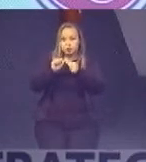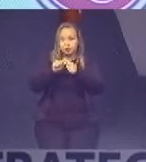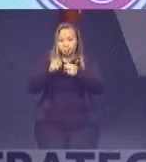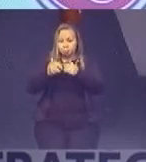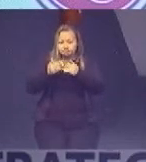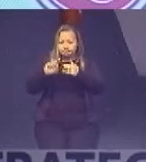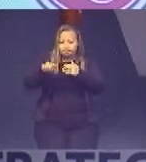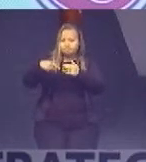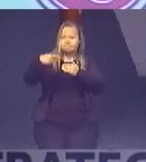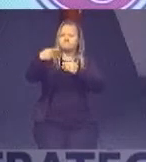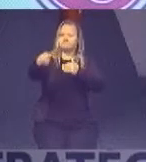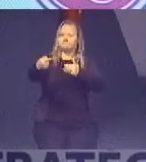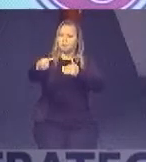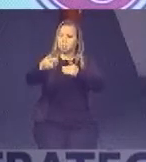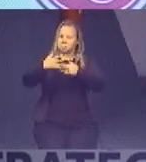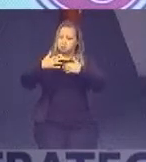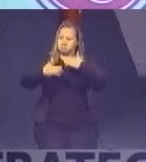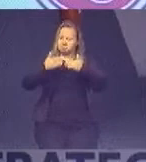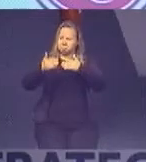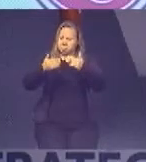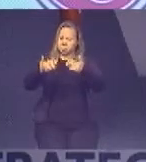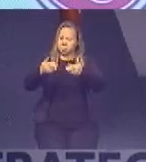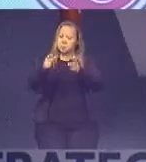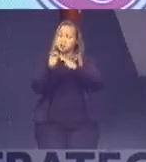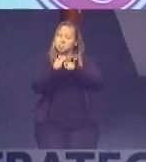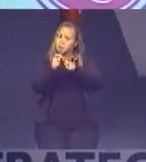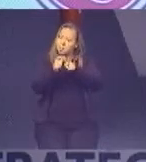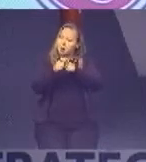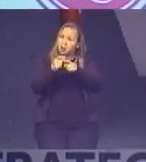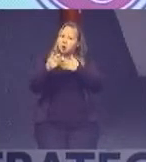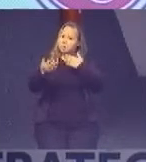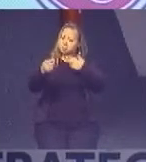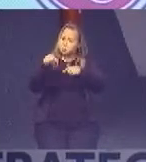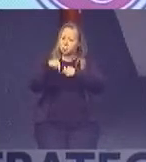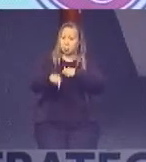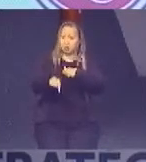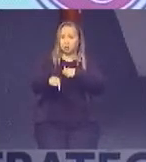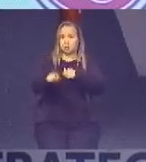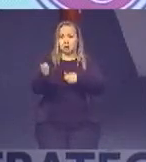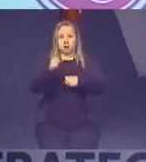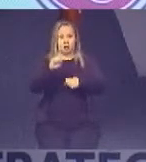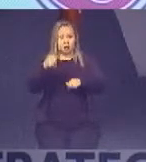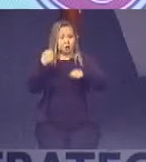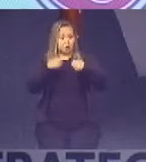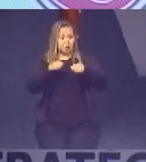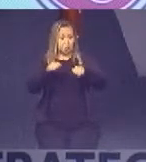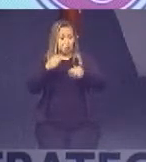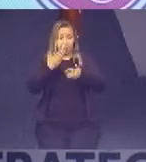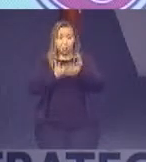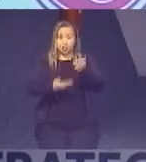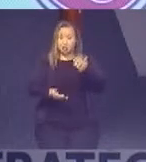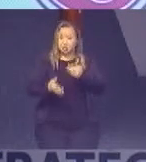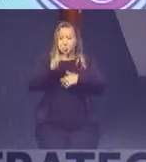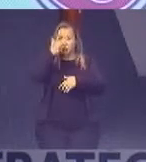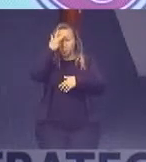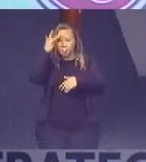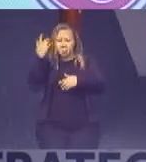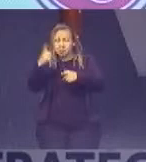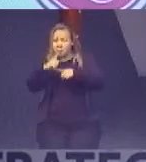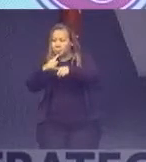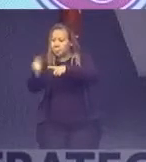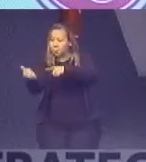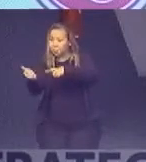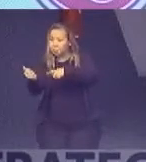a frente são palavras como esta. Nós não devemos permitir que alguém saia de nossa presença sem se sentir